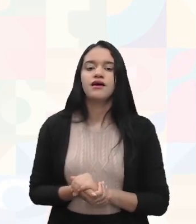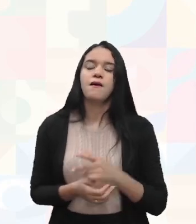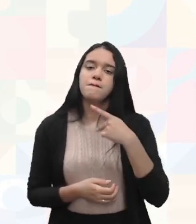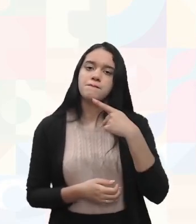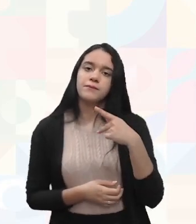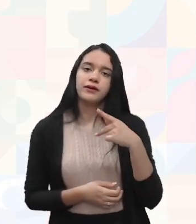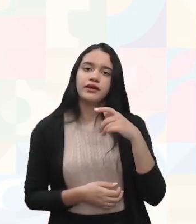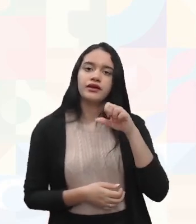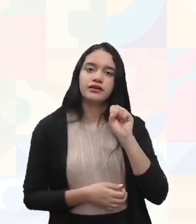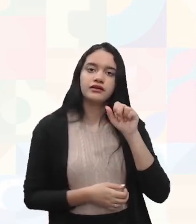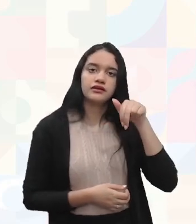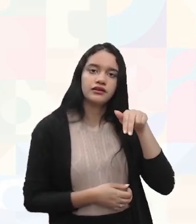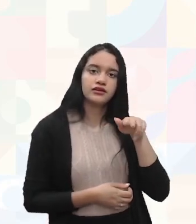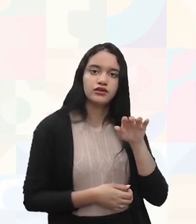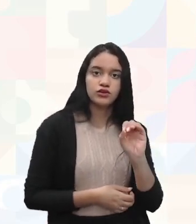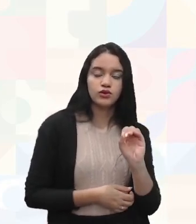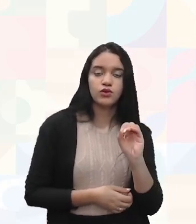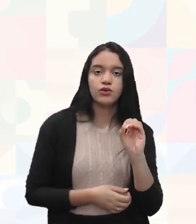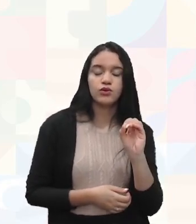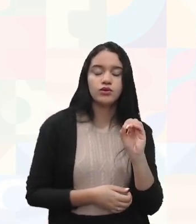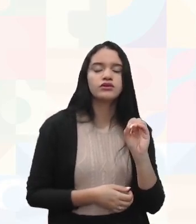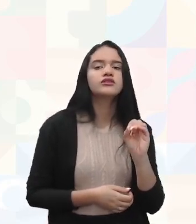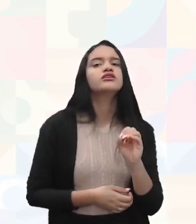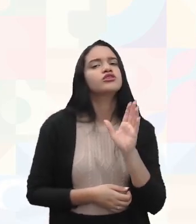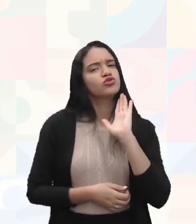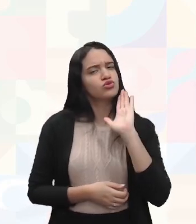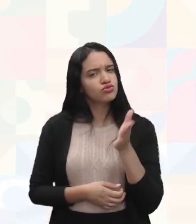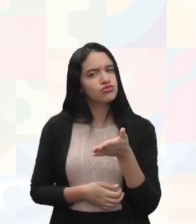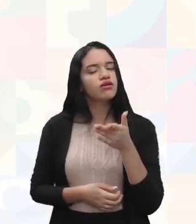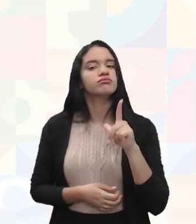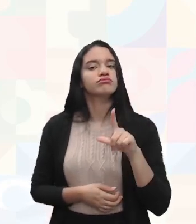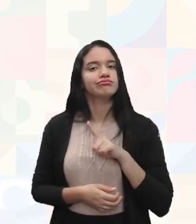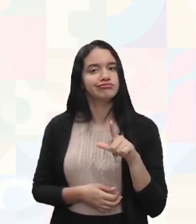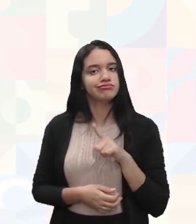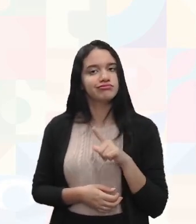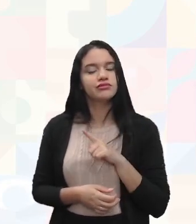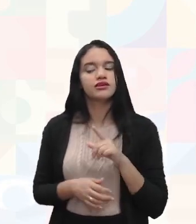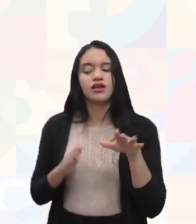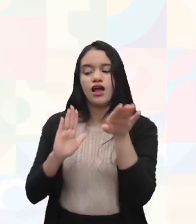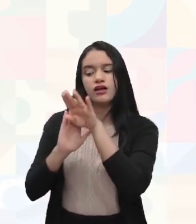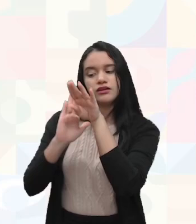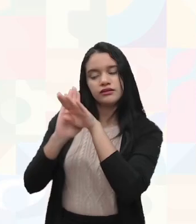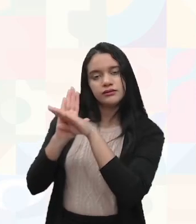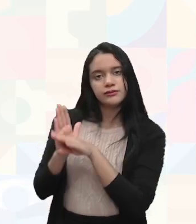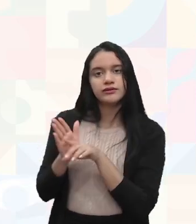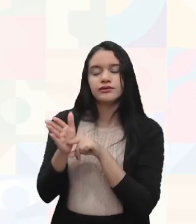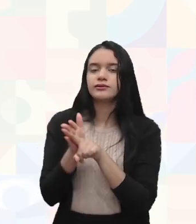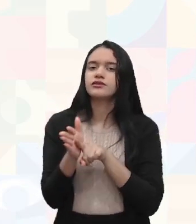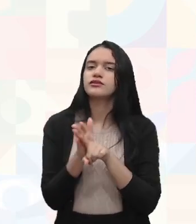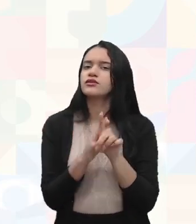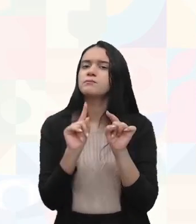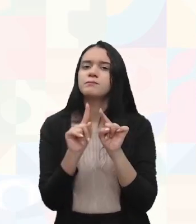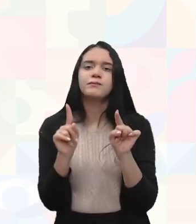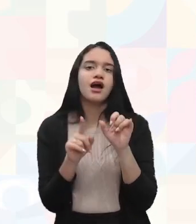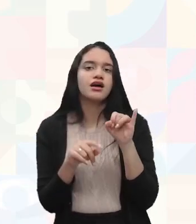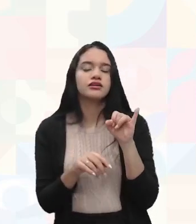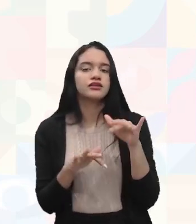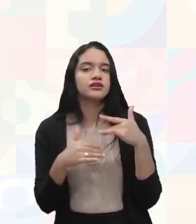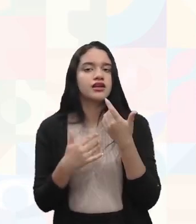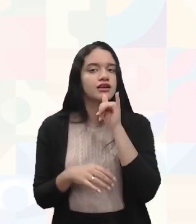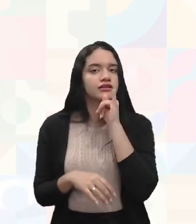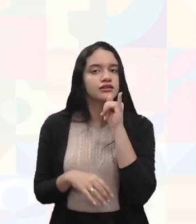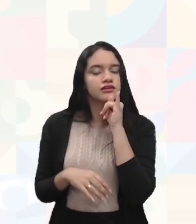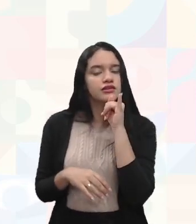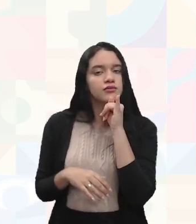Programa de Controle Médico de Saúde Ocupacional, já vai existir essa lista de exames. Mas, de repente, uma função